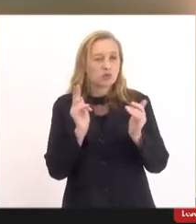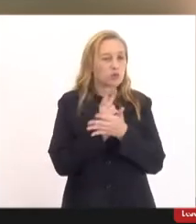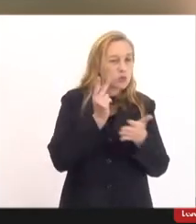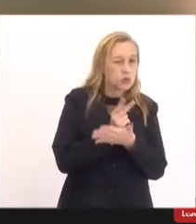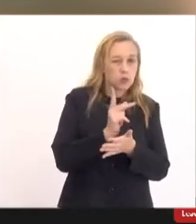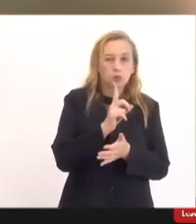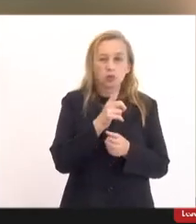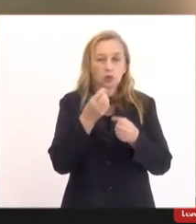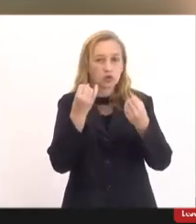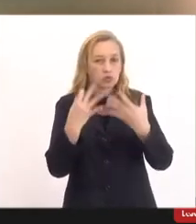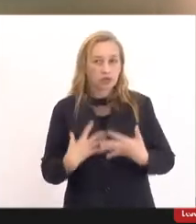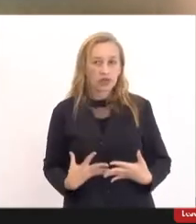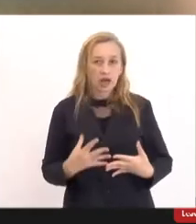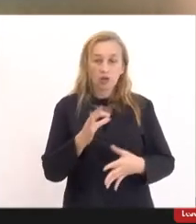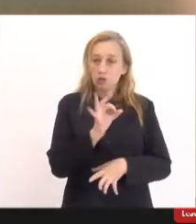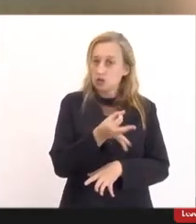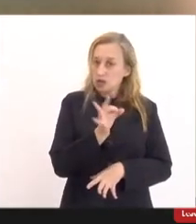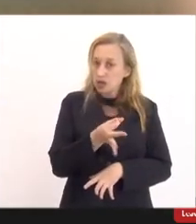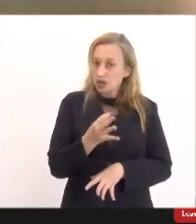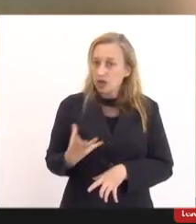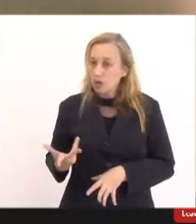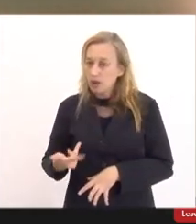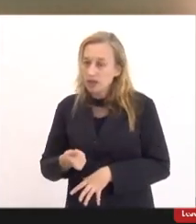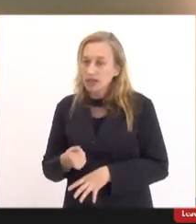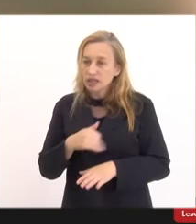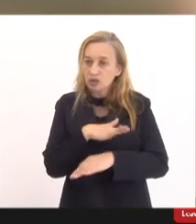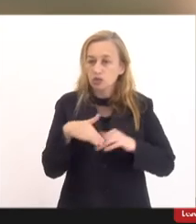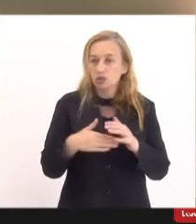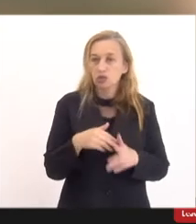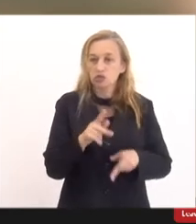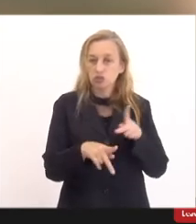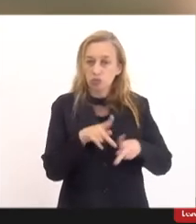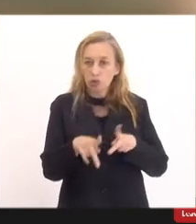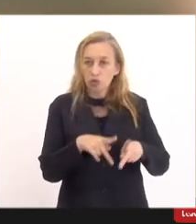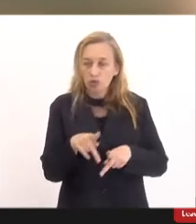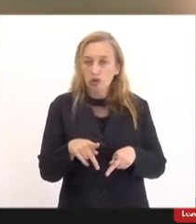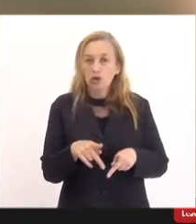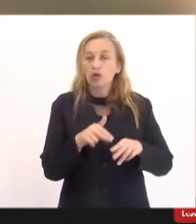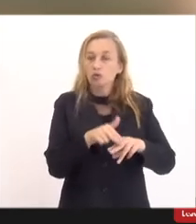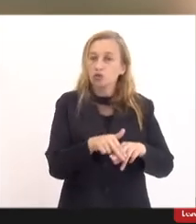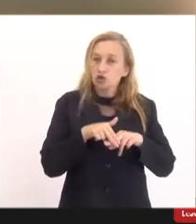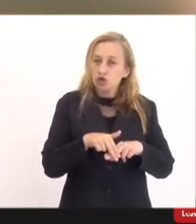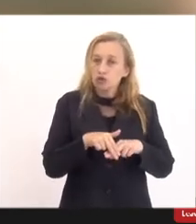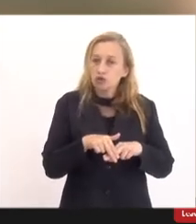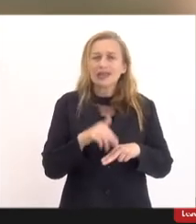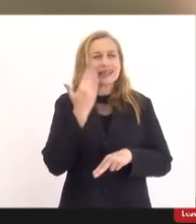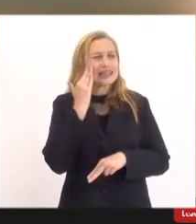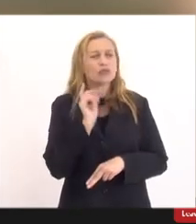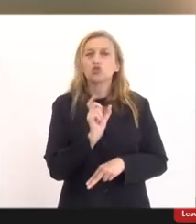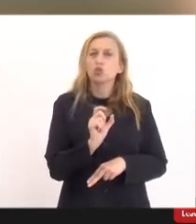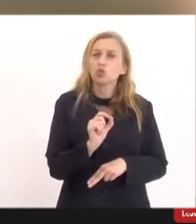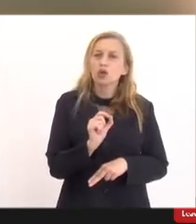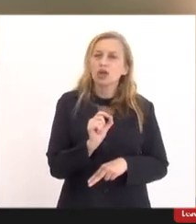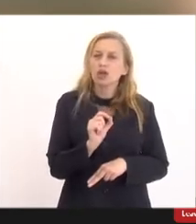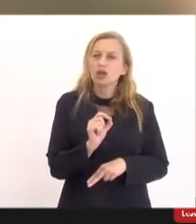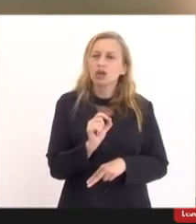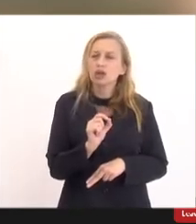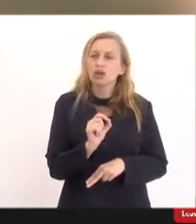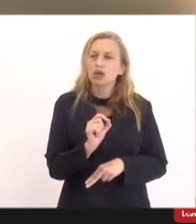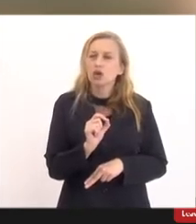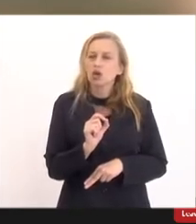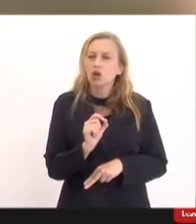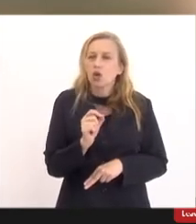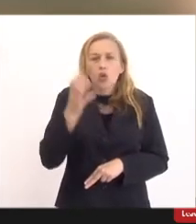não esclarecer eficazmente a população em razão disso a gente entende que não tem nem dolo nem culpa